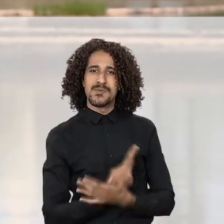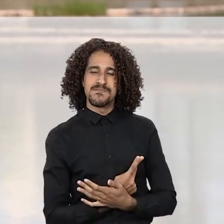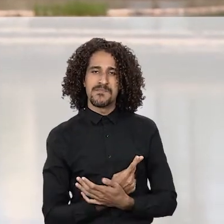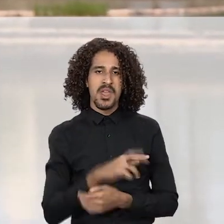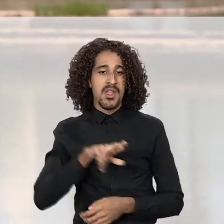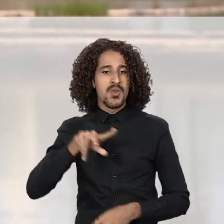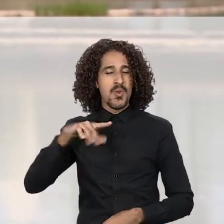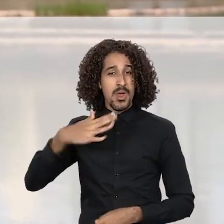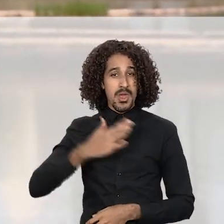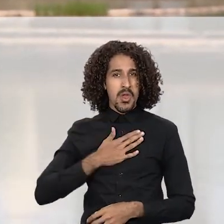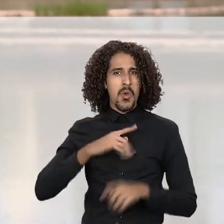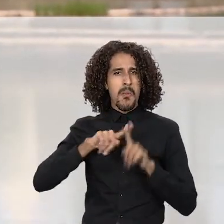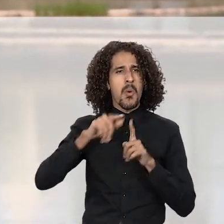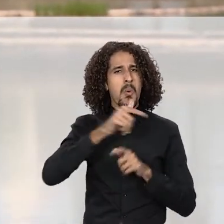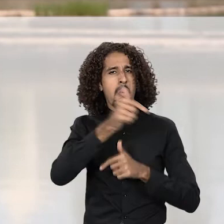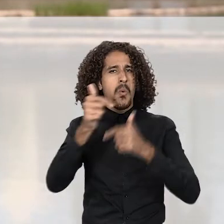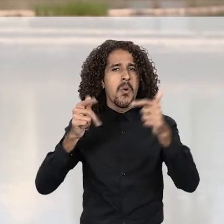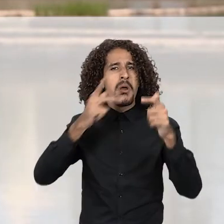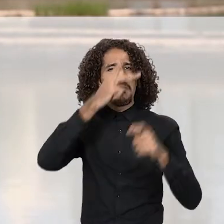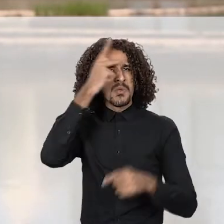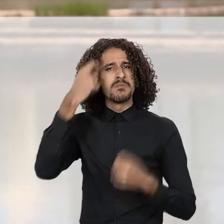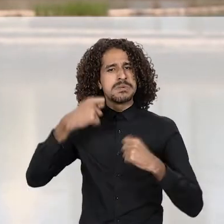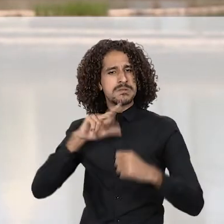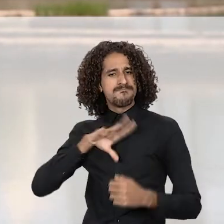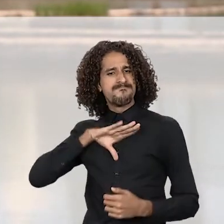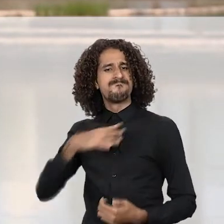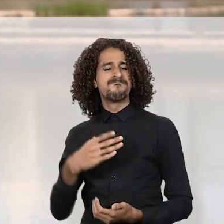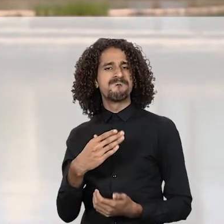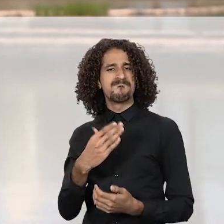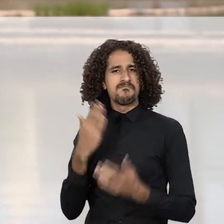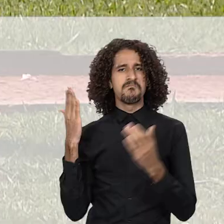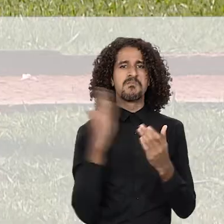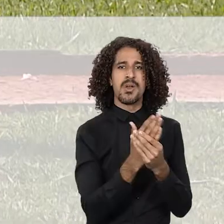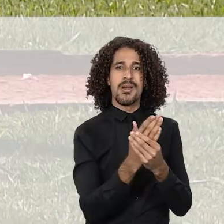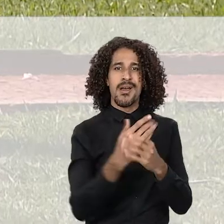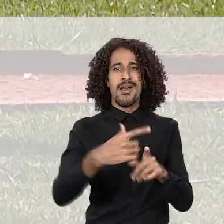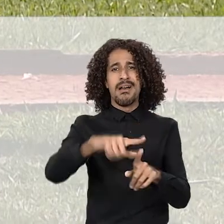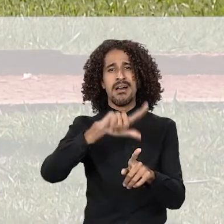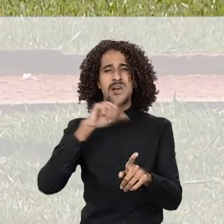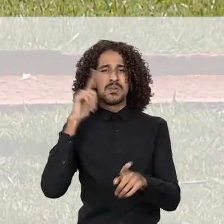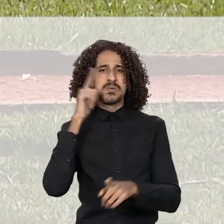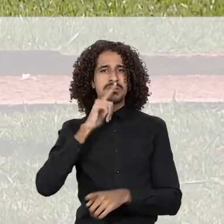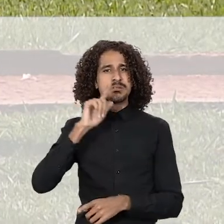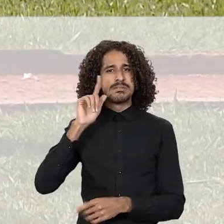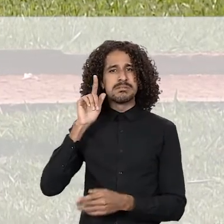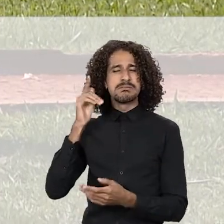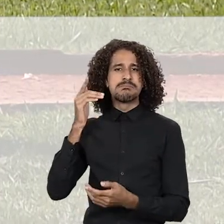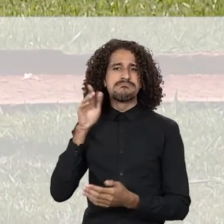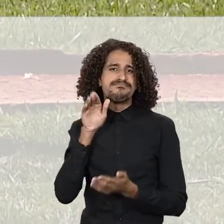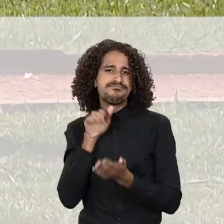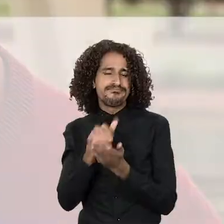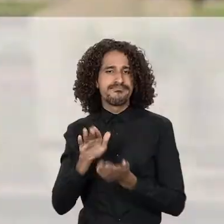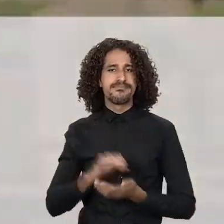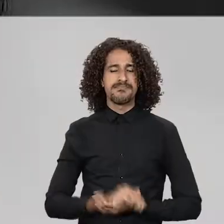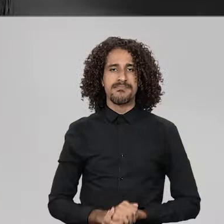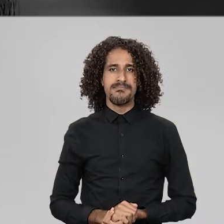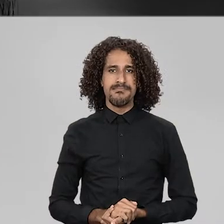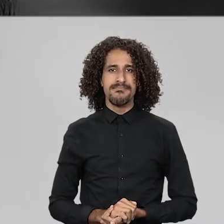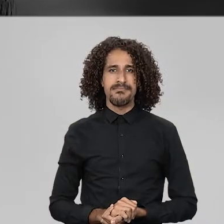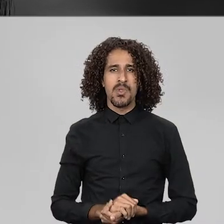Que não só eu, como outras pessoas, tenham coragem de denunciar antes mesmo da empresa demitir.